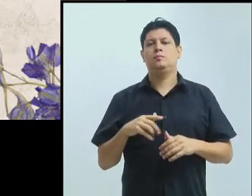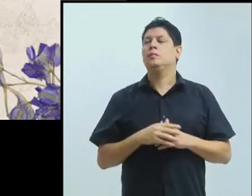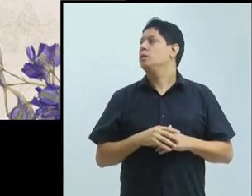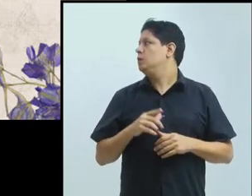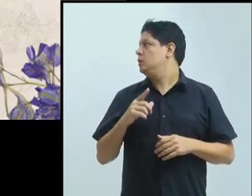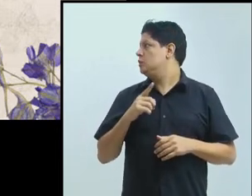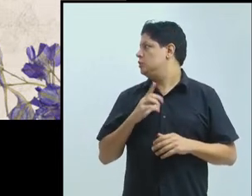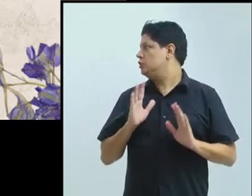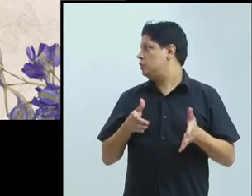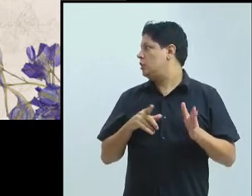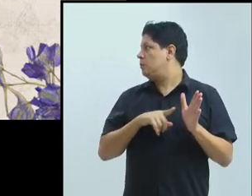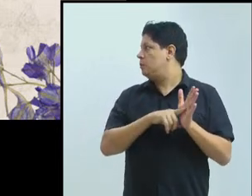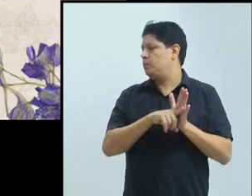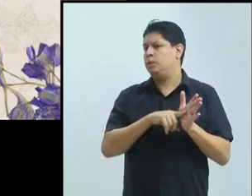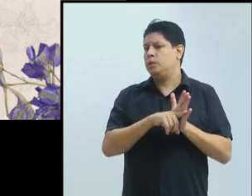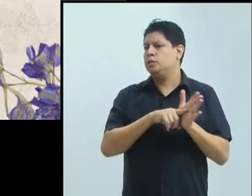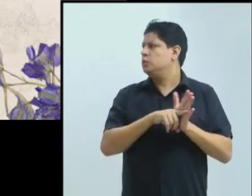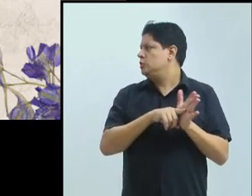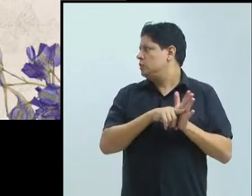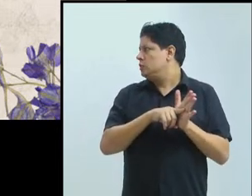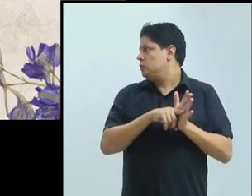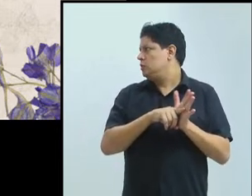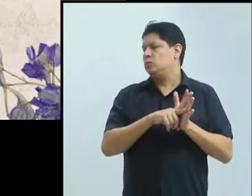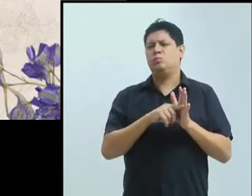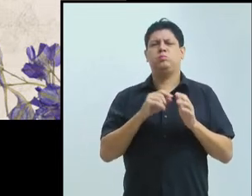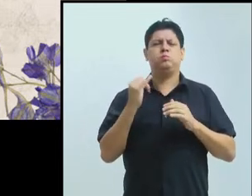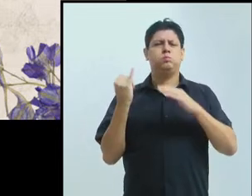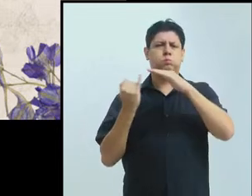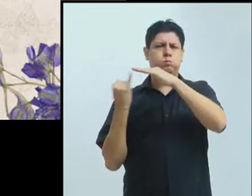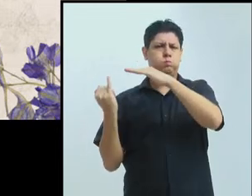entre 8 a 10 de junho de 2023.